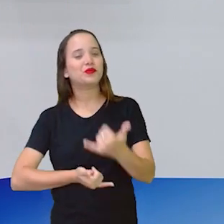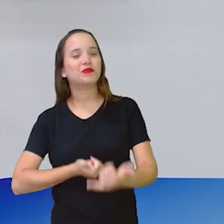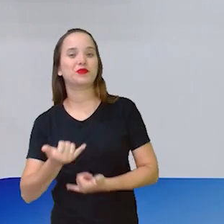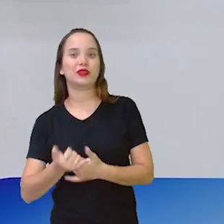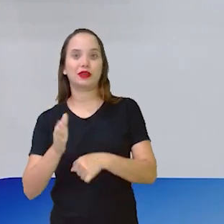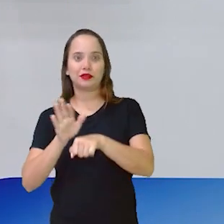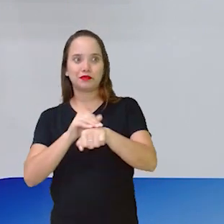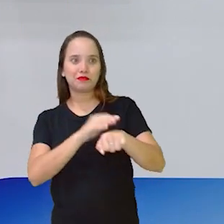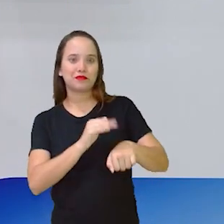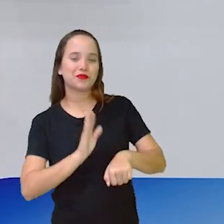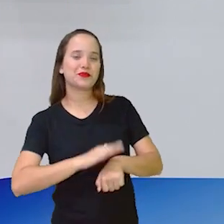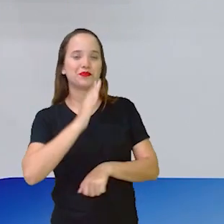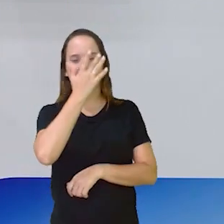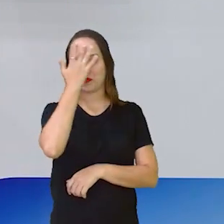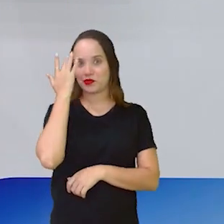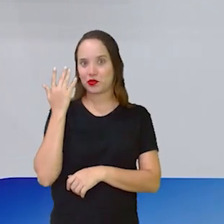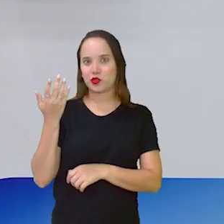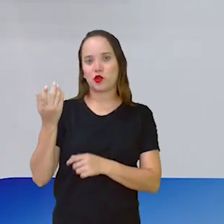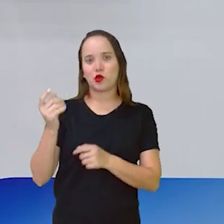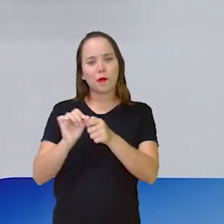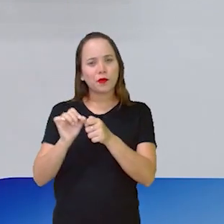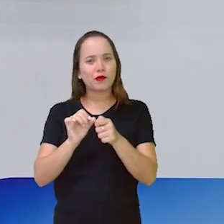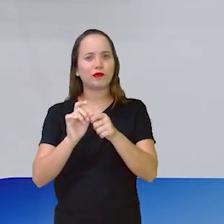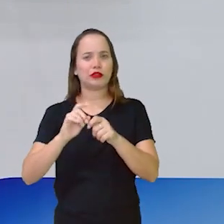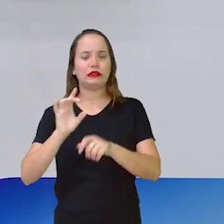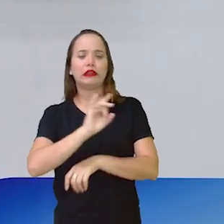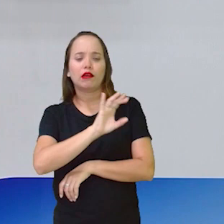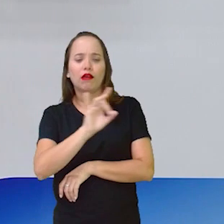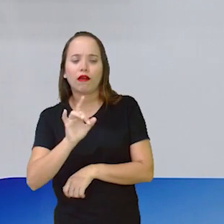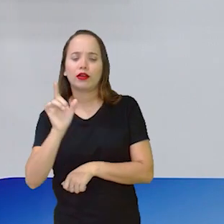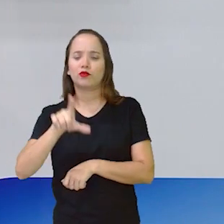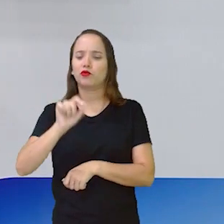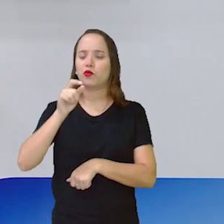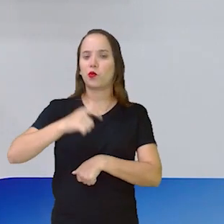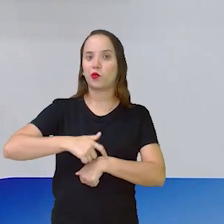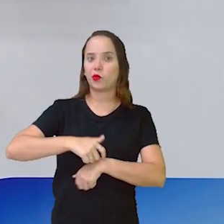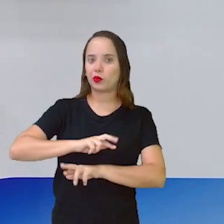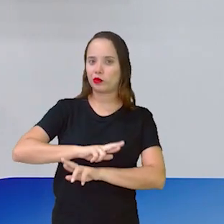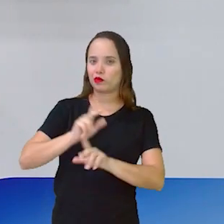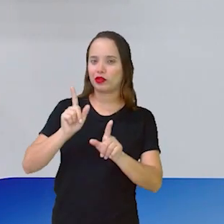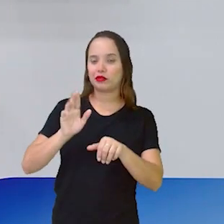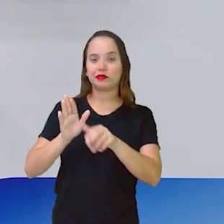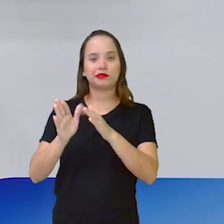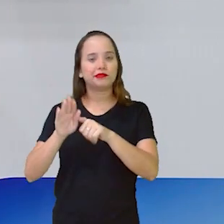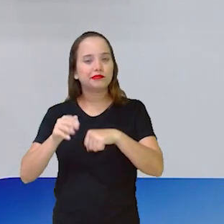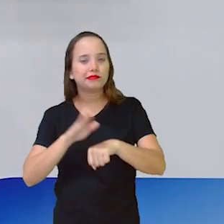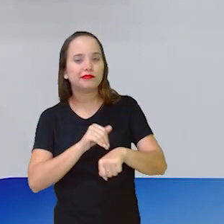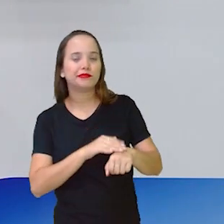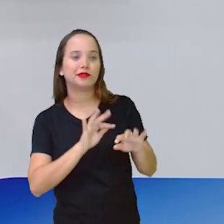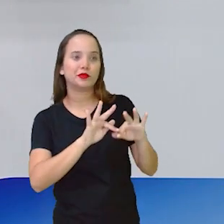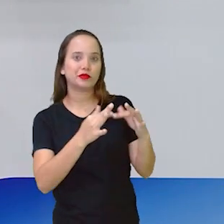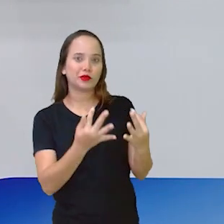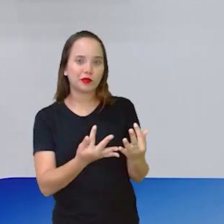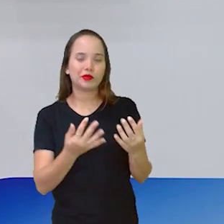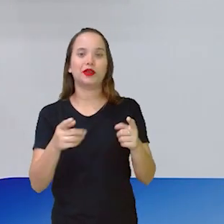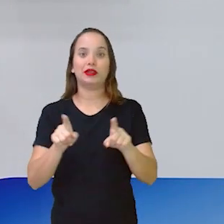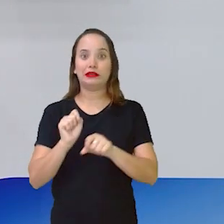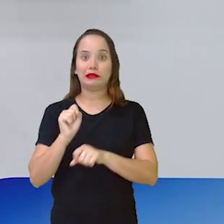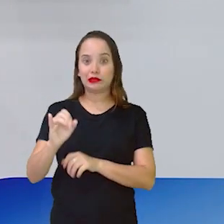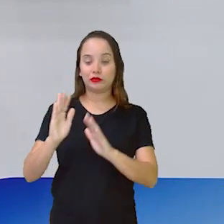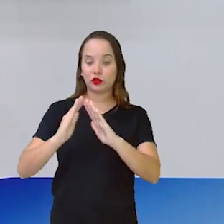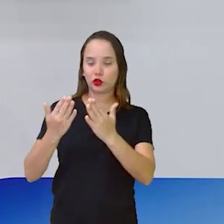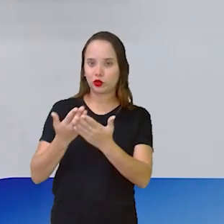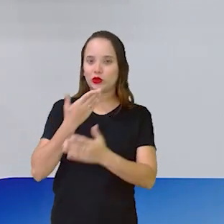Junta mais gente para poder fazer o relógio. Cada um vai e bota uma hora diferente. Somos familiares todos, os primos. E se for na escola,